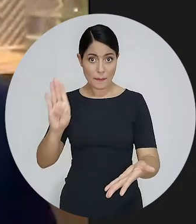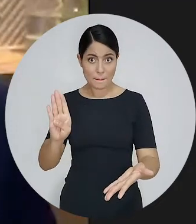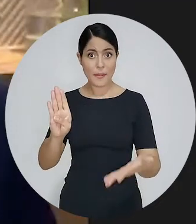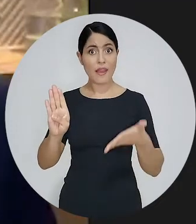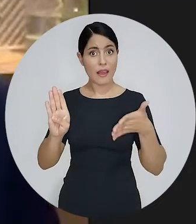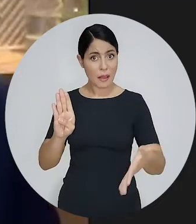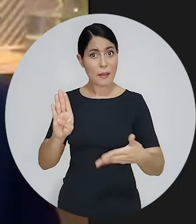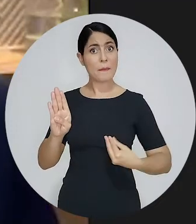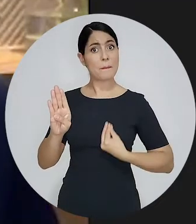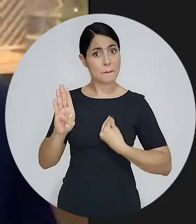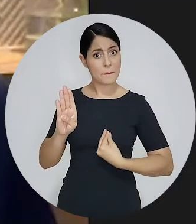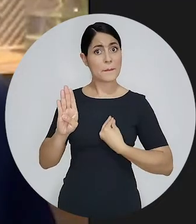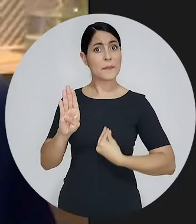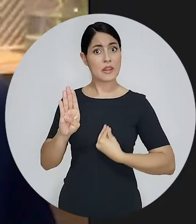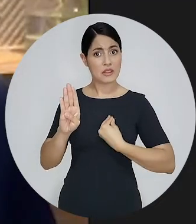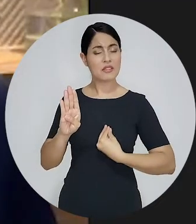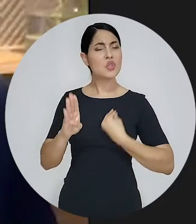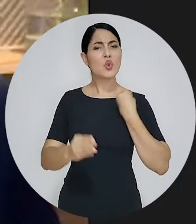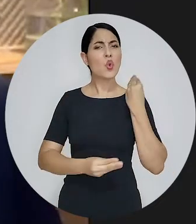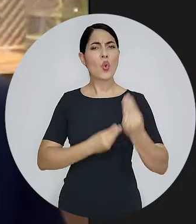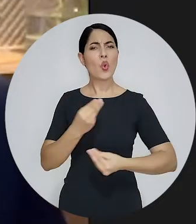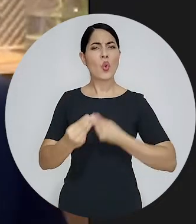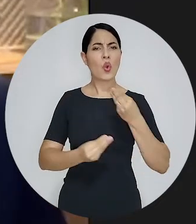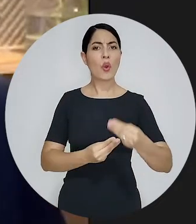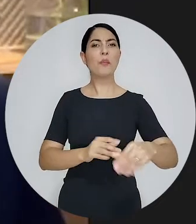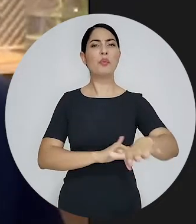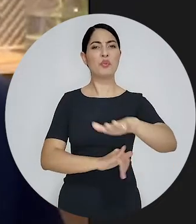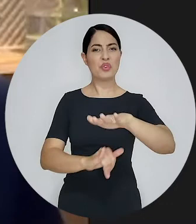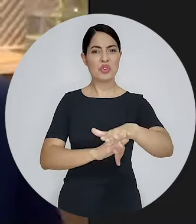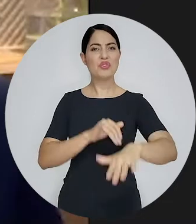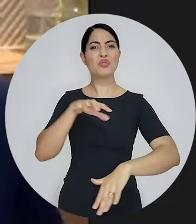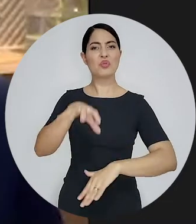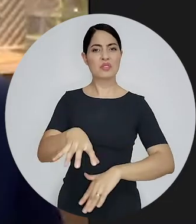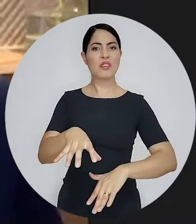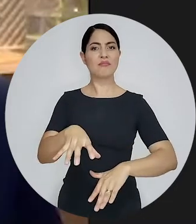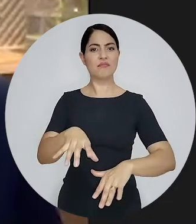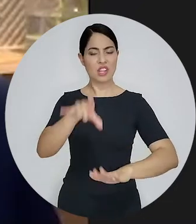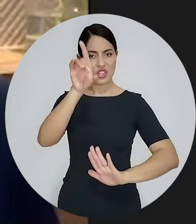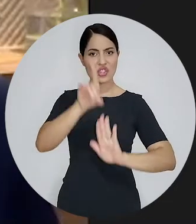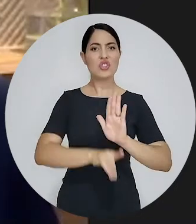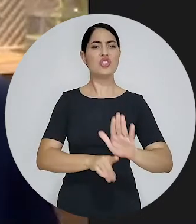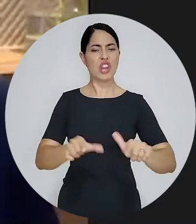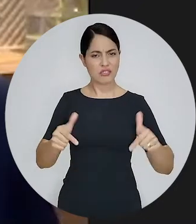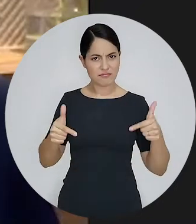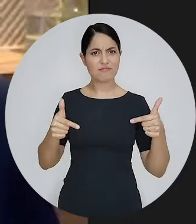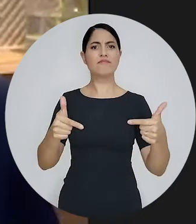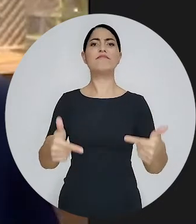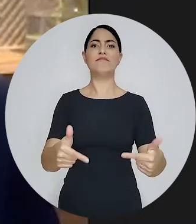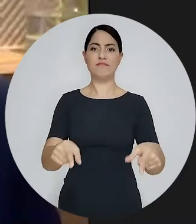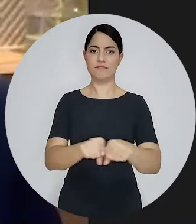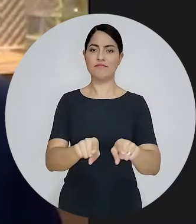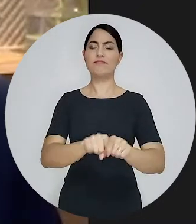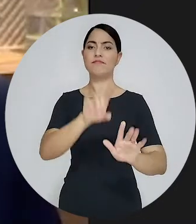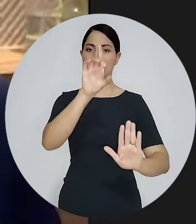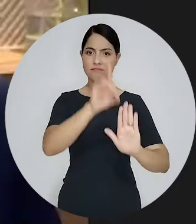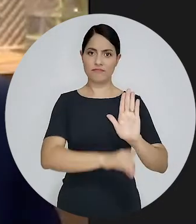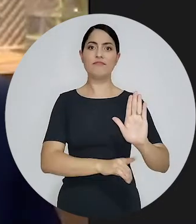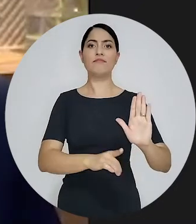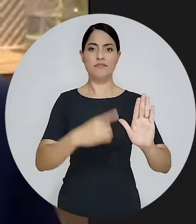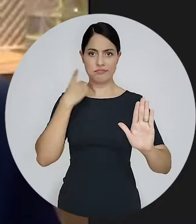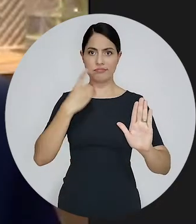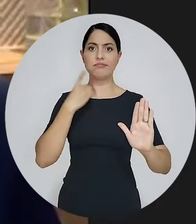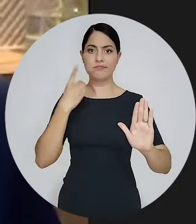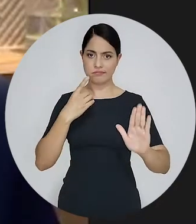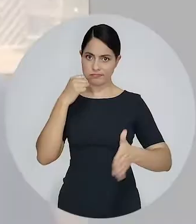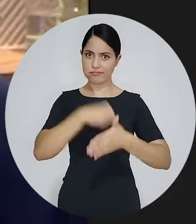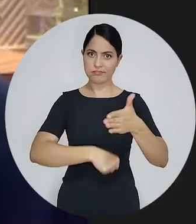como um dever institucional. Uma instituição que luta pelo Estado Democrático de Direito e pelas prerrogativas